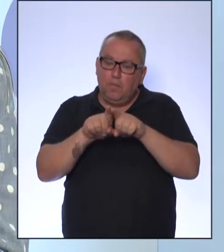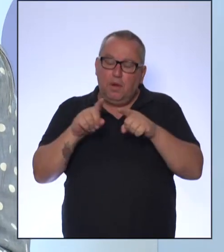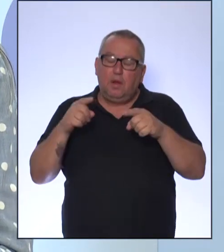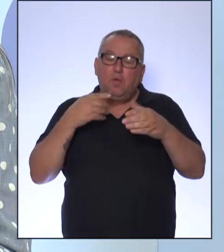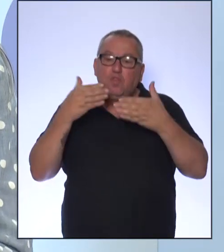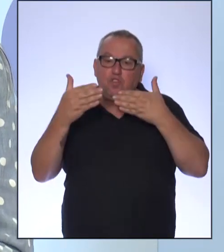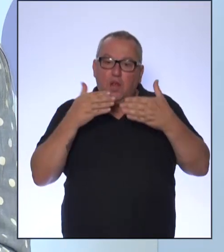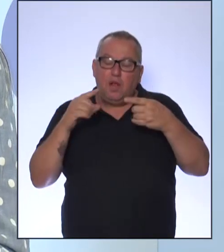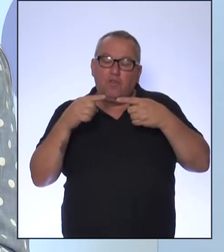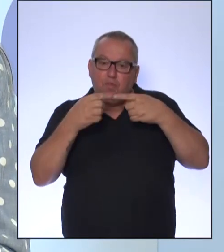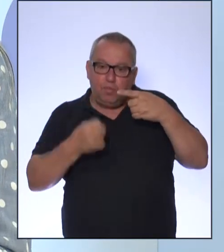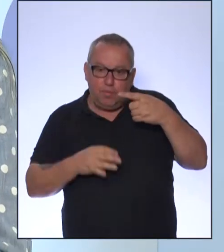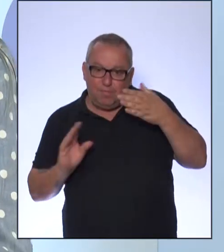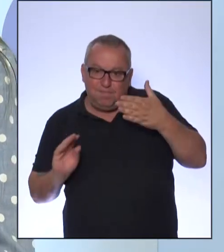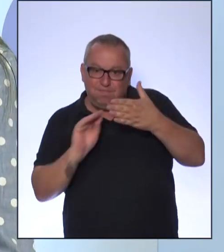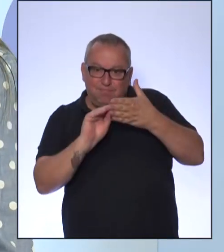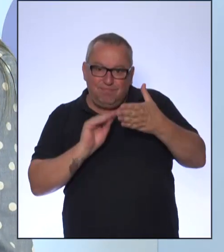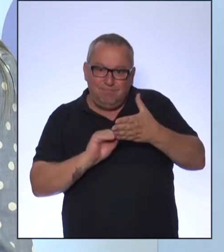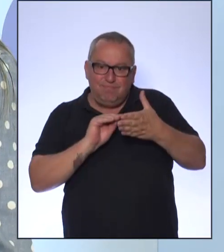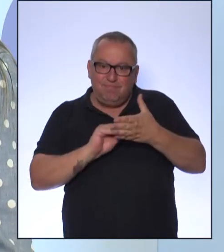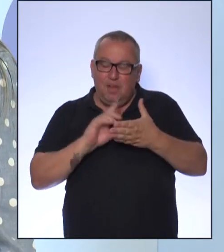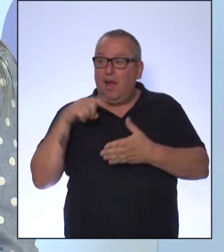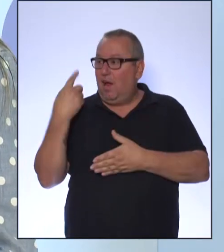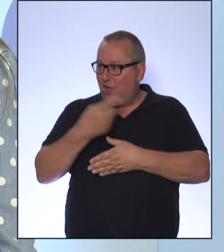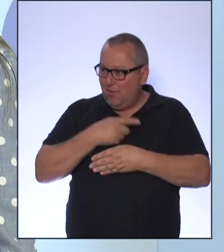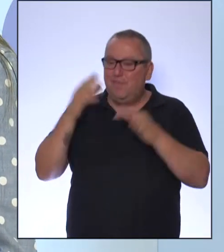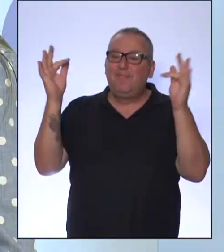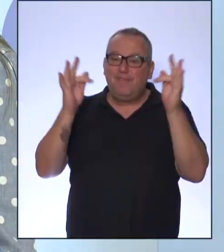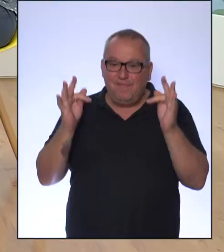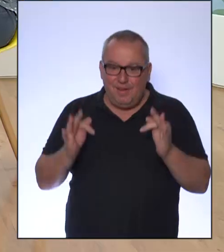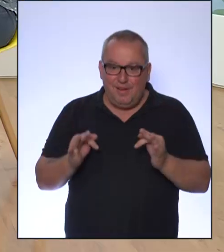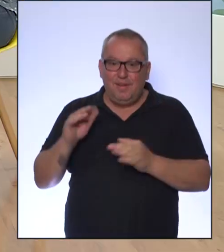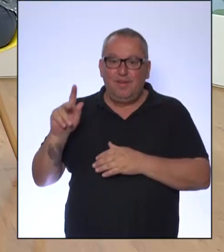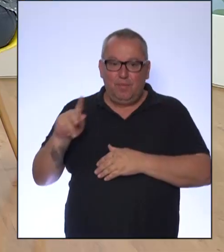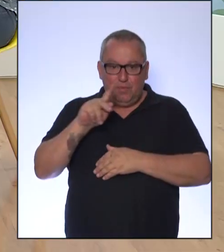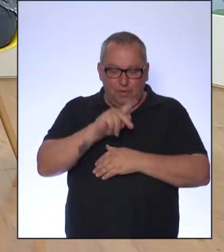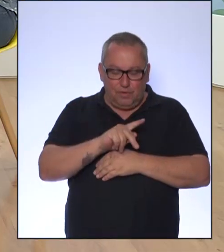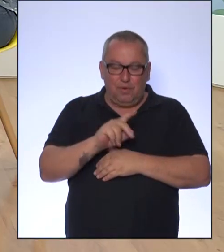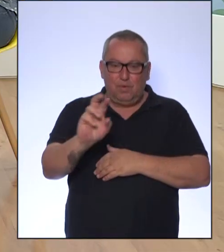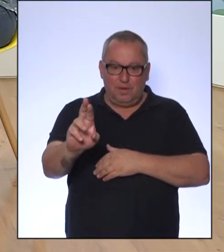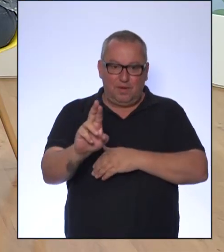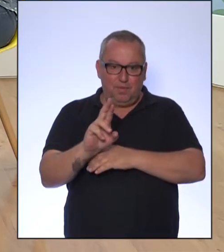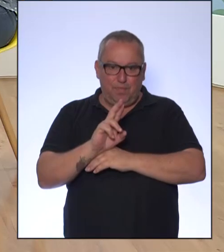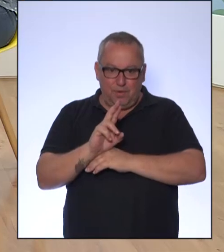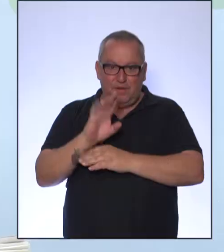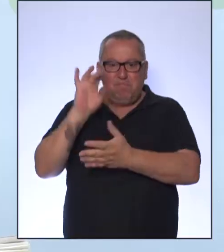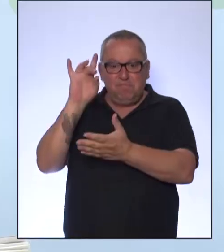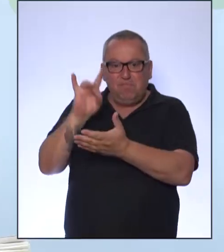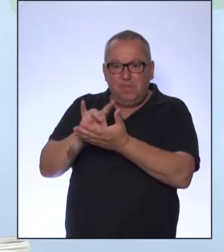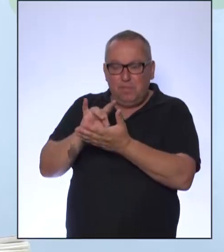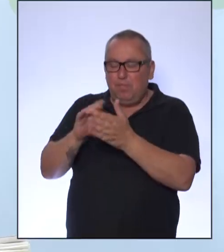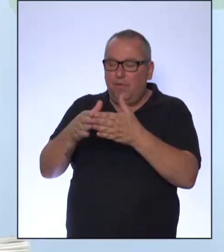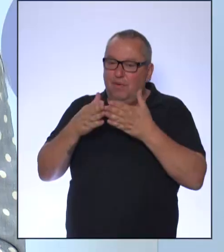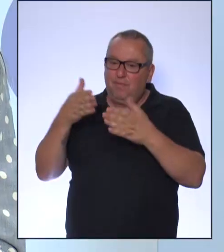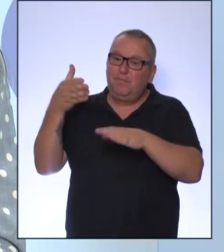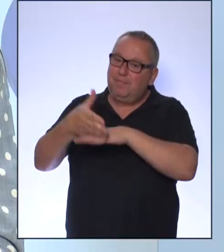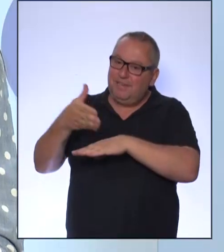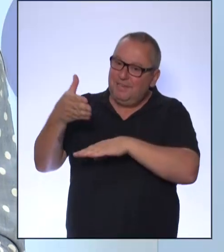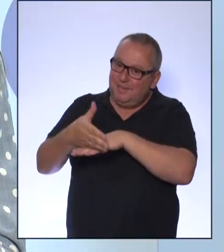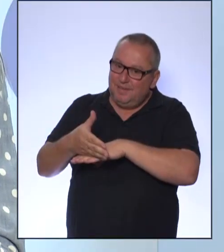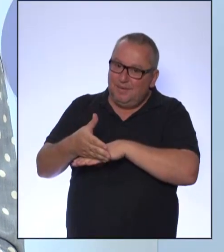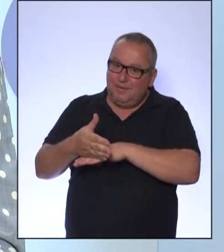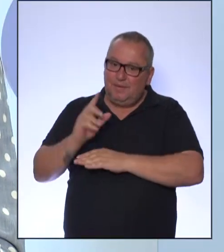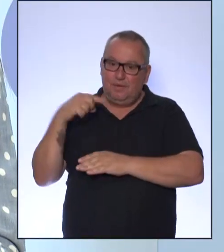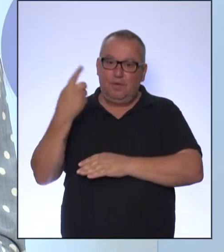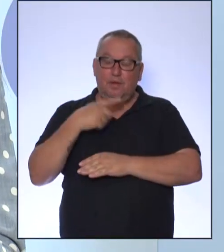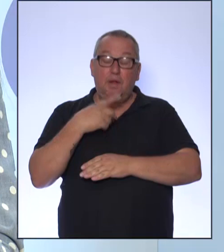contribuições, a gente fica muito feliz, professora Andréa, com essas devolutivas. Isso, isso mesmo. Participe. Aí, nós temos